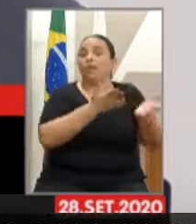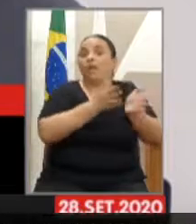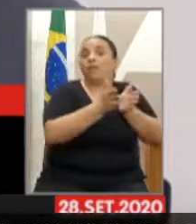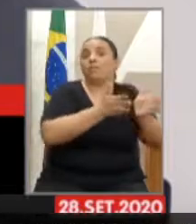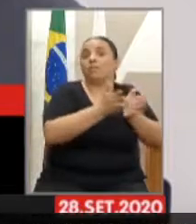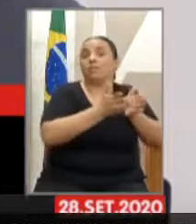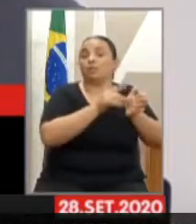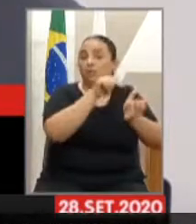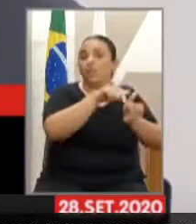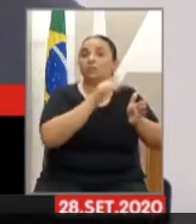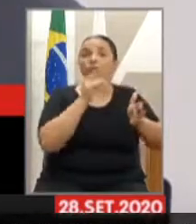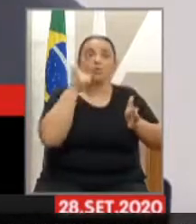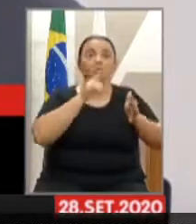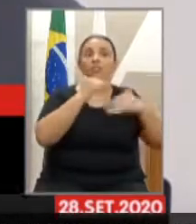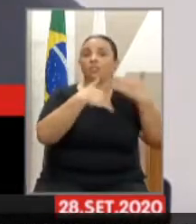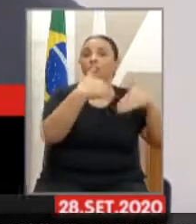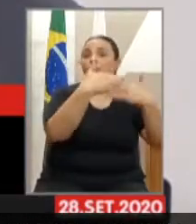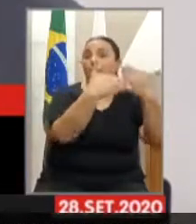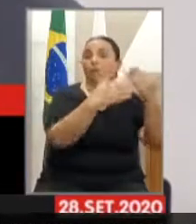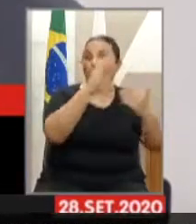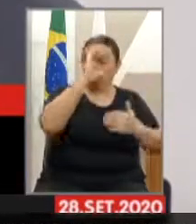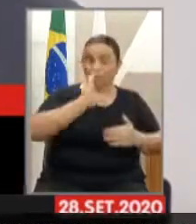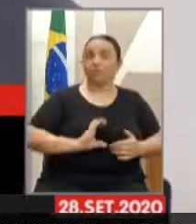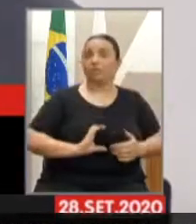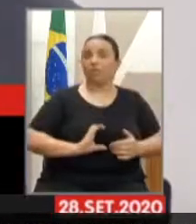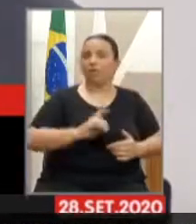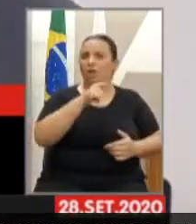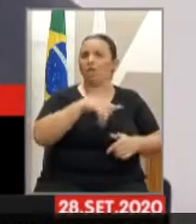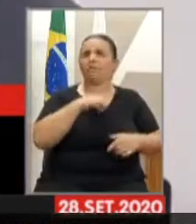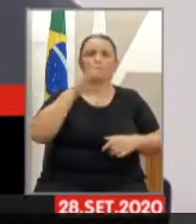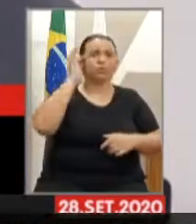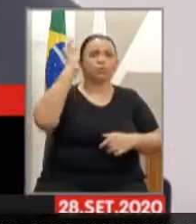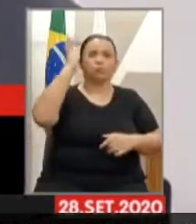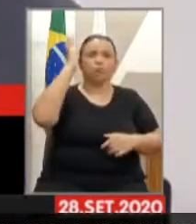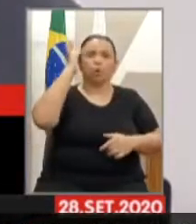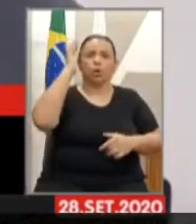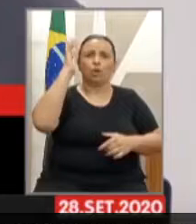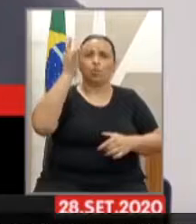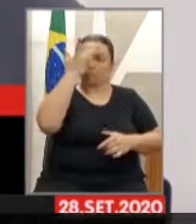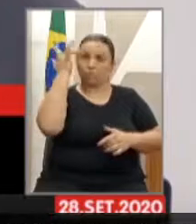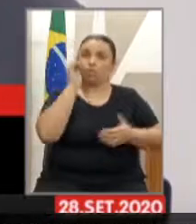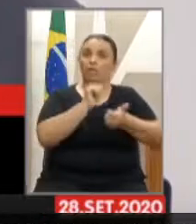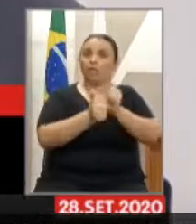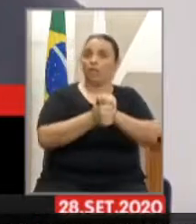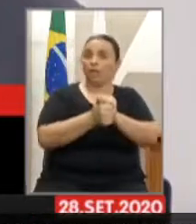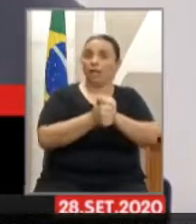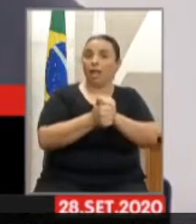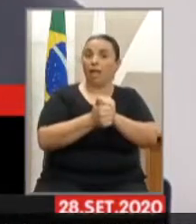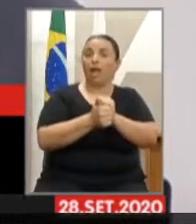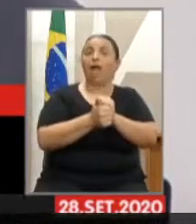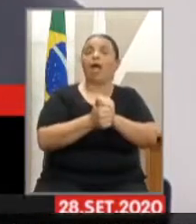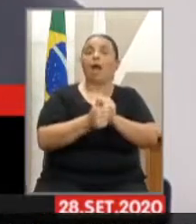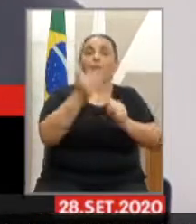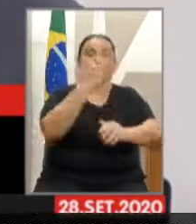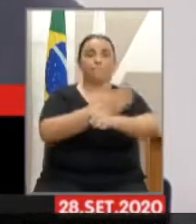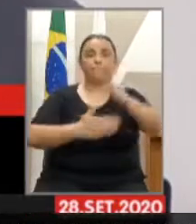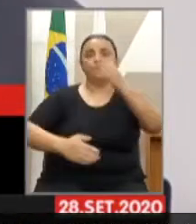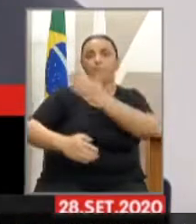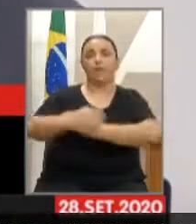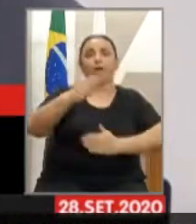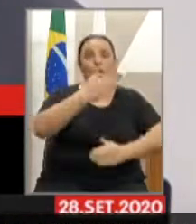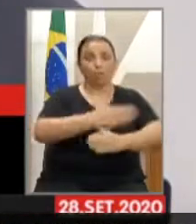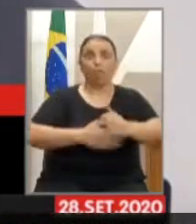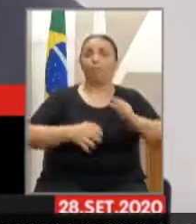como cidadão, todos eles também têm seus sonhos de atletas. A Paralimpíada do Brasil é um país muito forte na